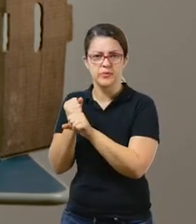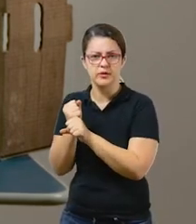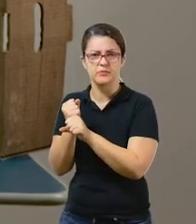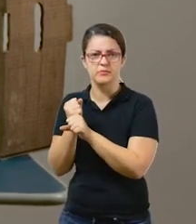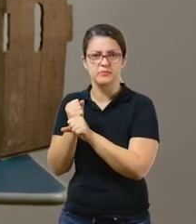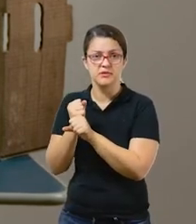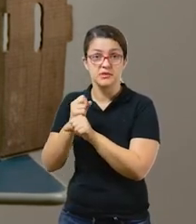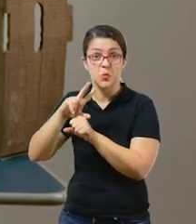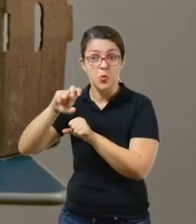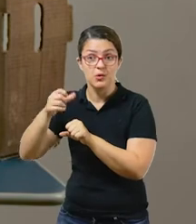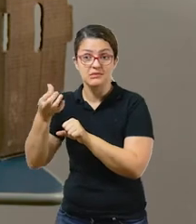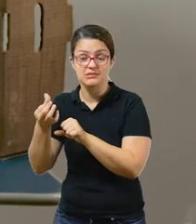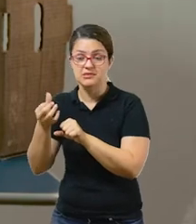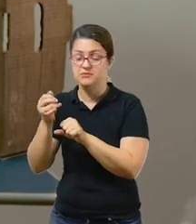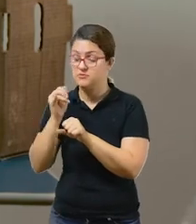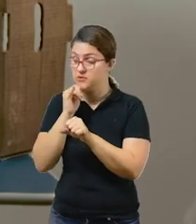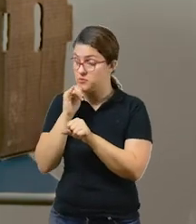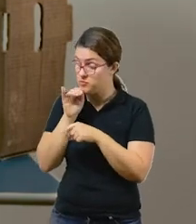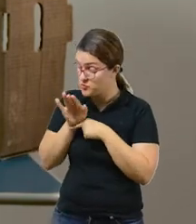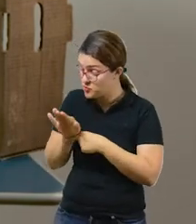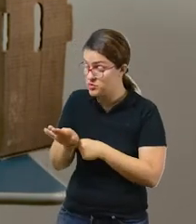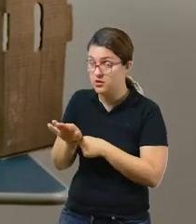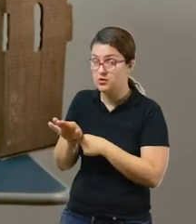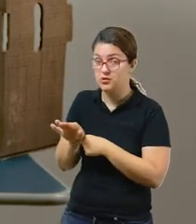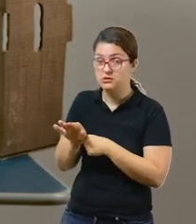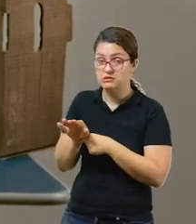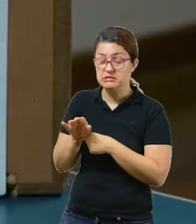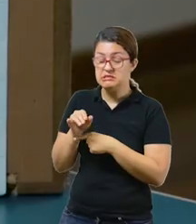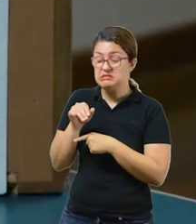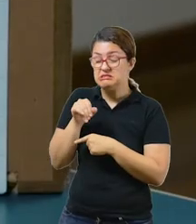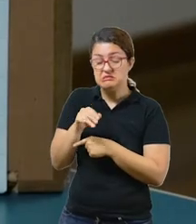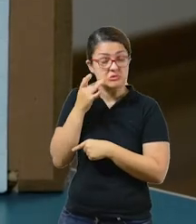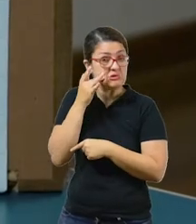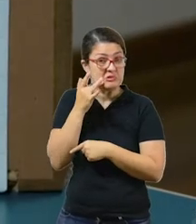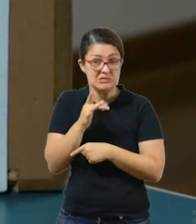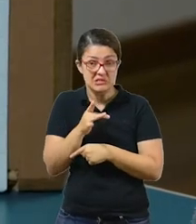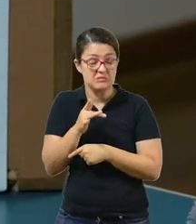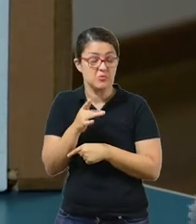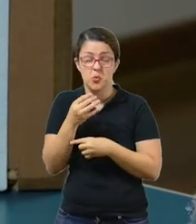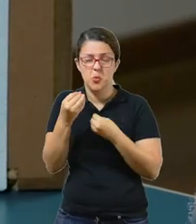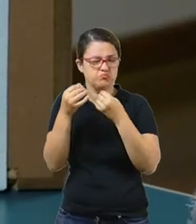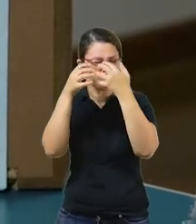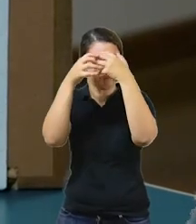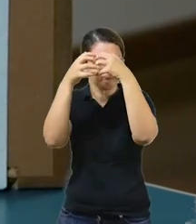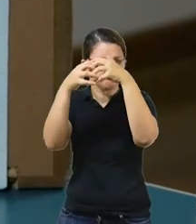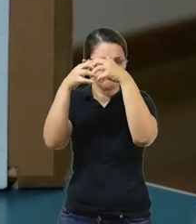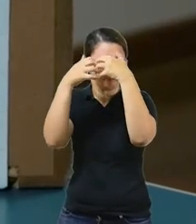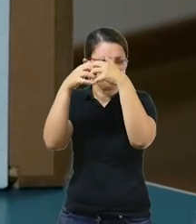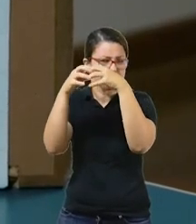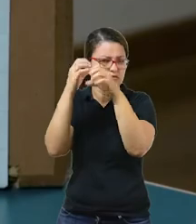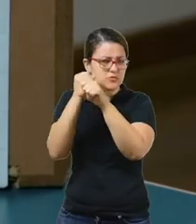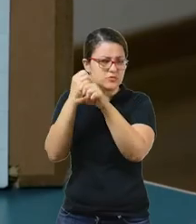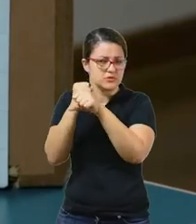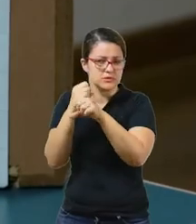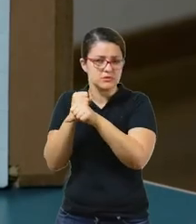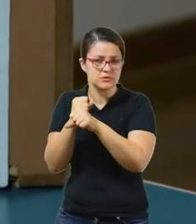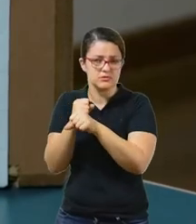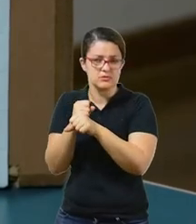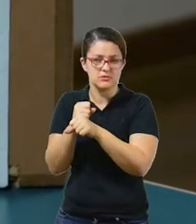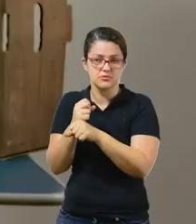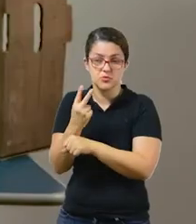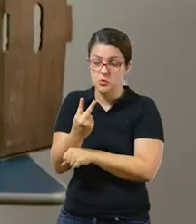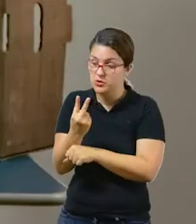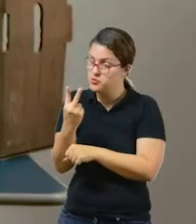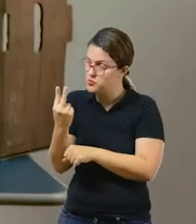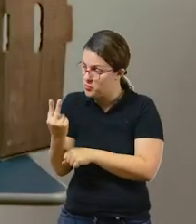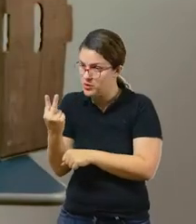máximo, tá? Então, aí você vai ajudar a criança. Se ela não consegue fazendo cálculo mental pra seis, eu posso utilizar